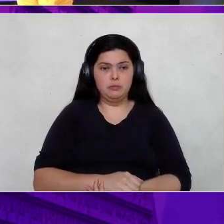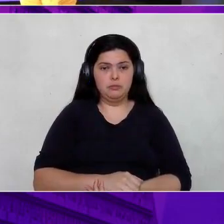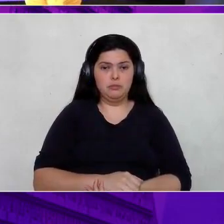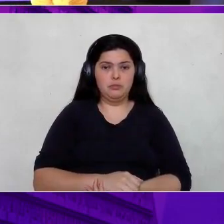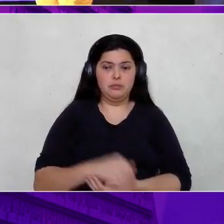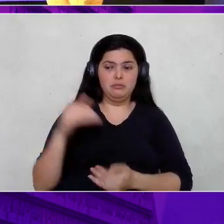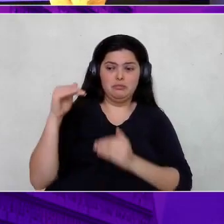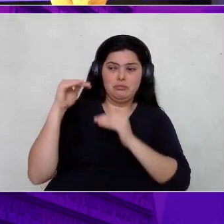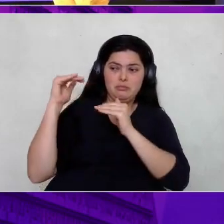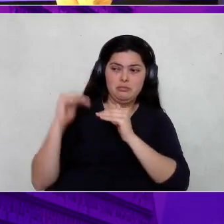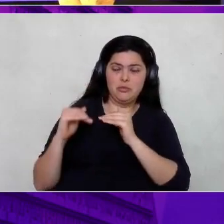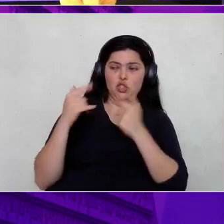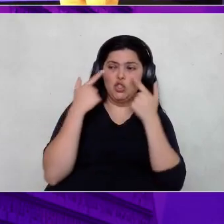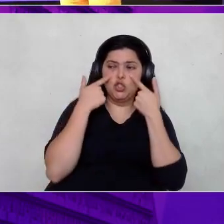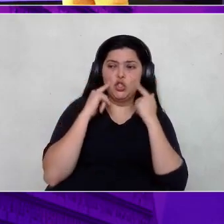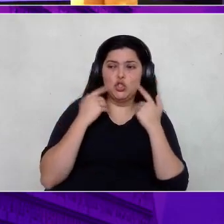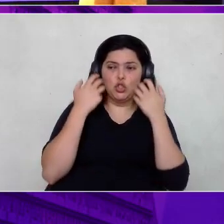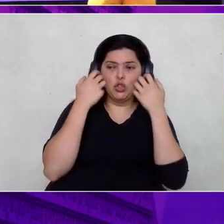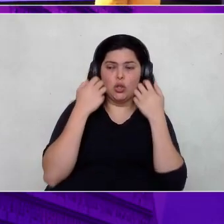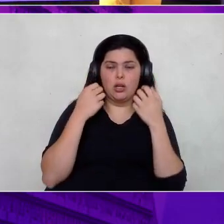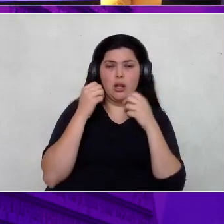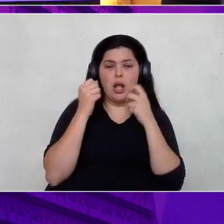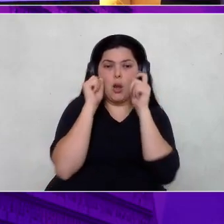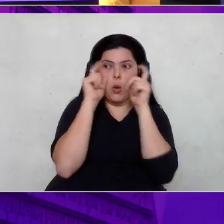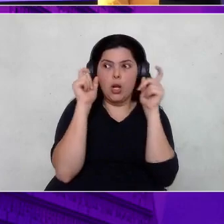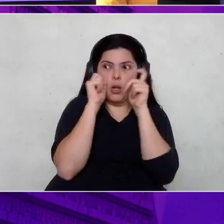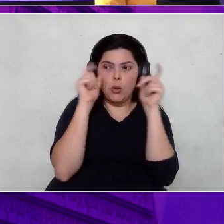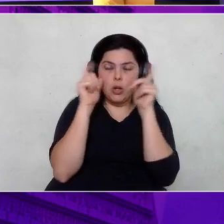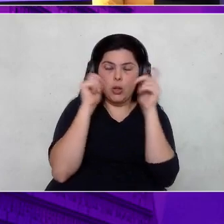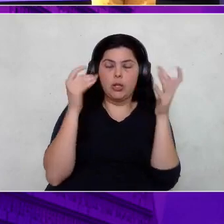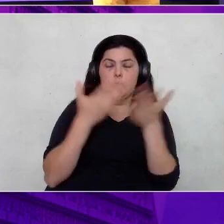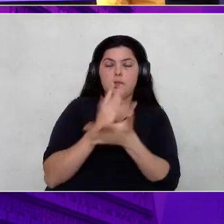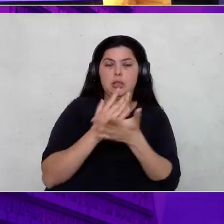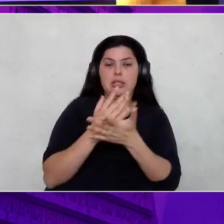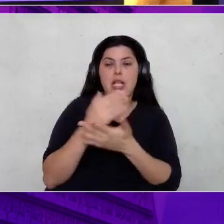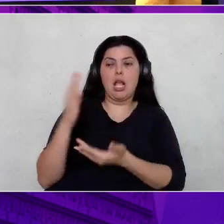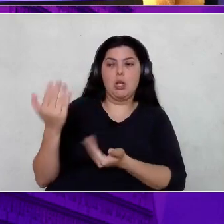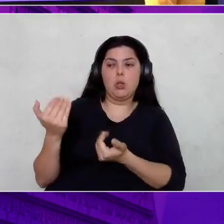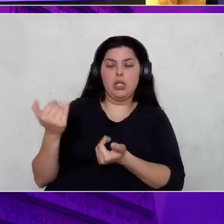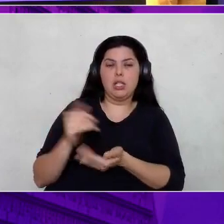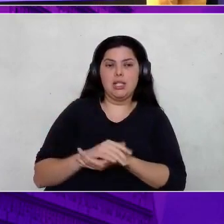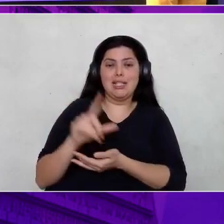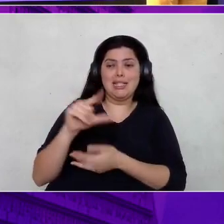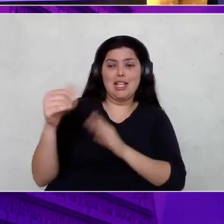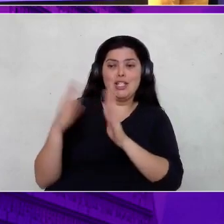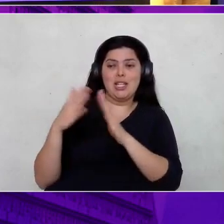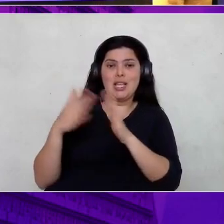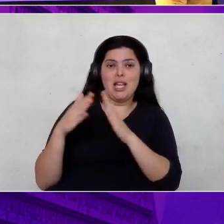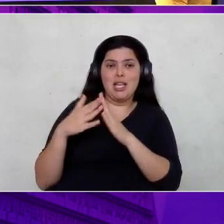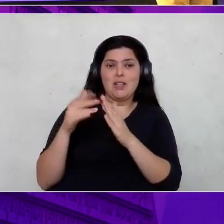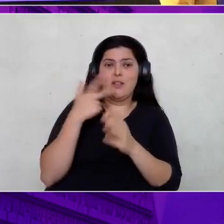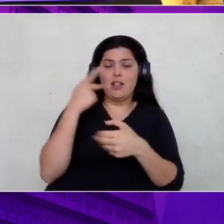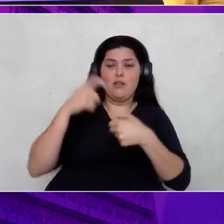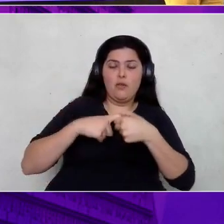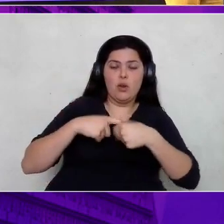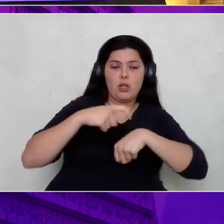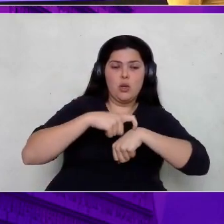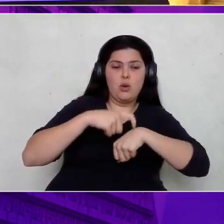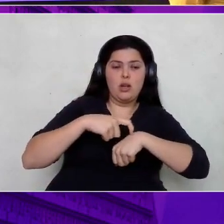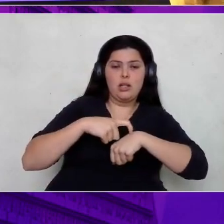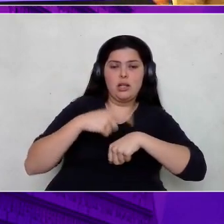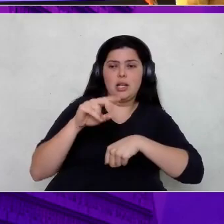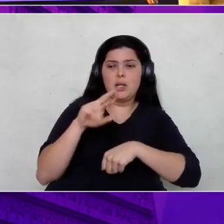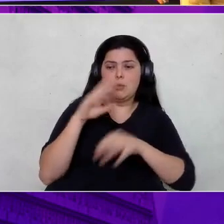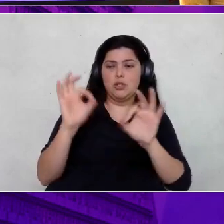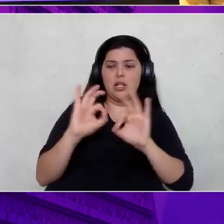chora à noite e tem que acordar o tempo todo. Se é adolescente, sai de casa, diz que vai voltar a tal hora, não volta, não responde mensagem, não